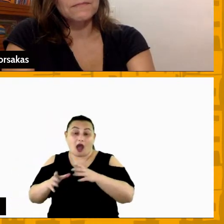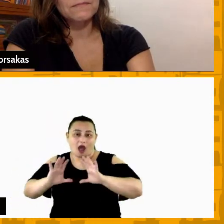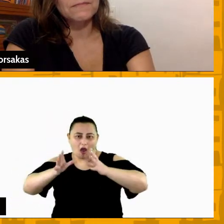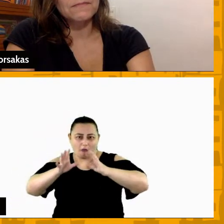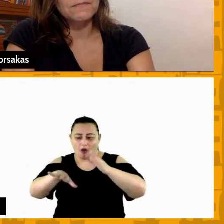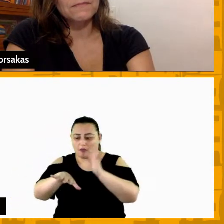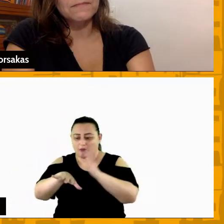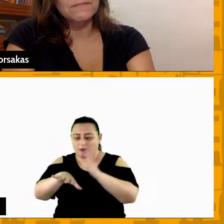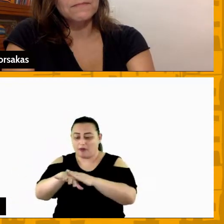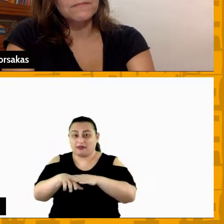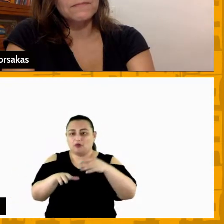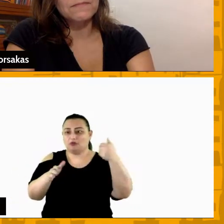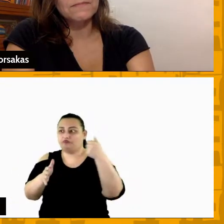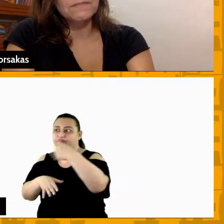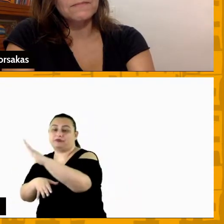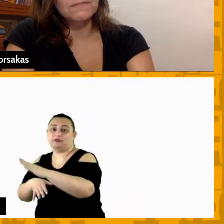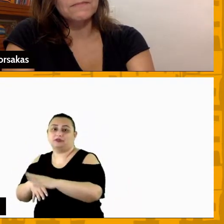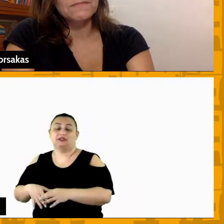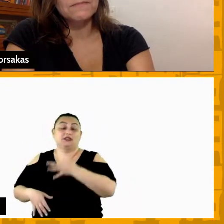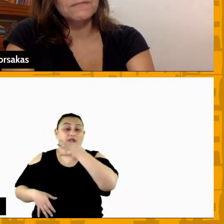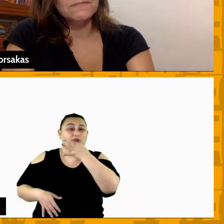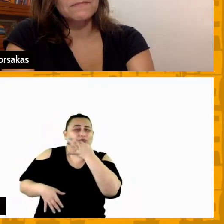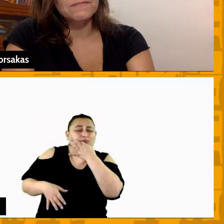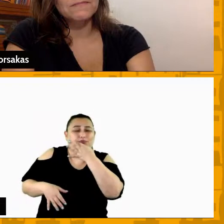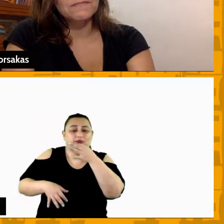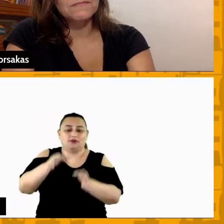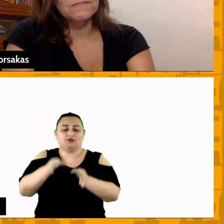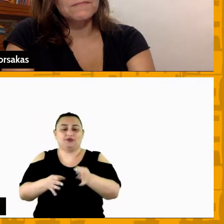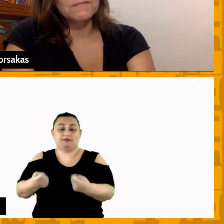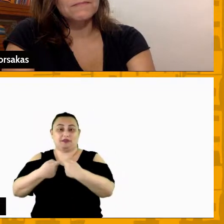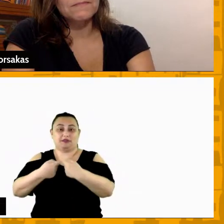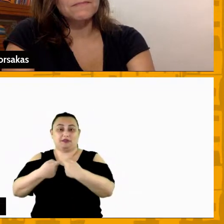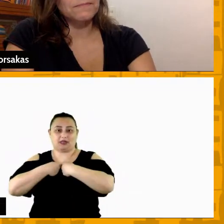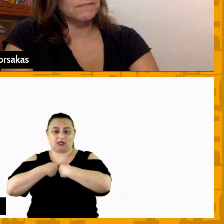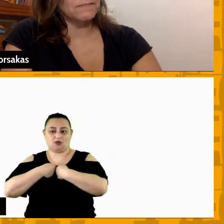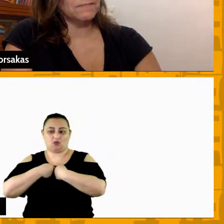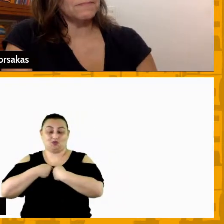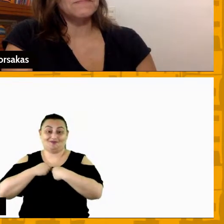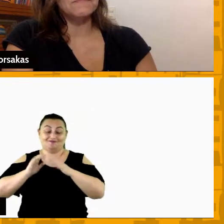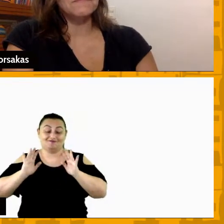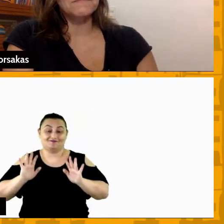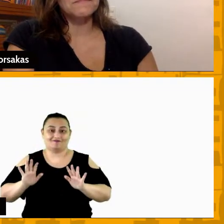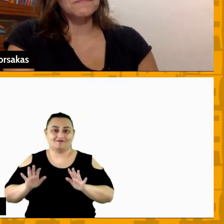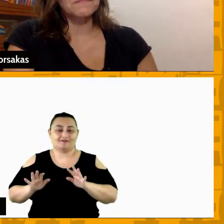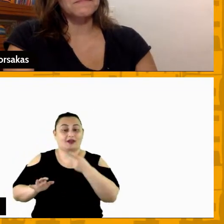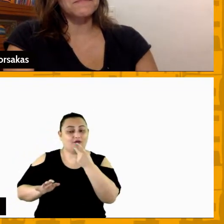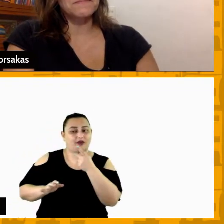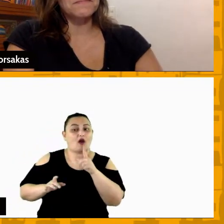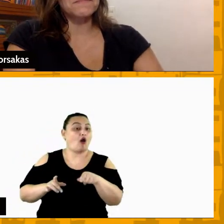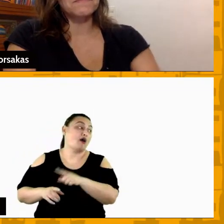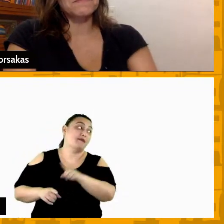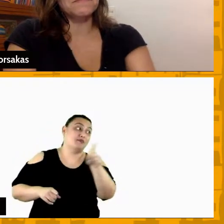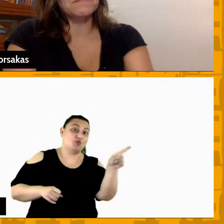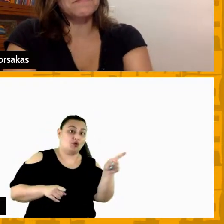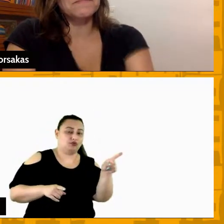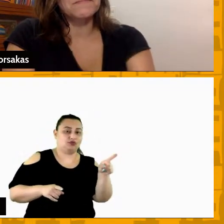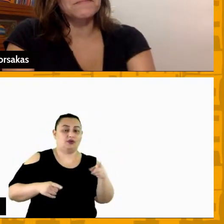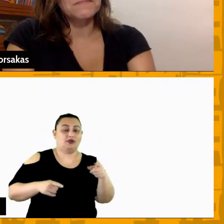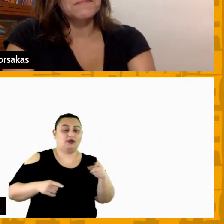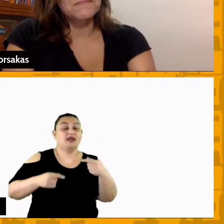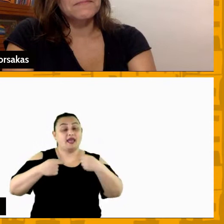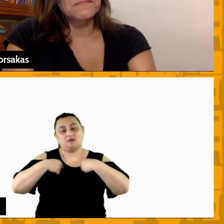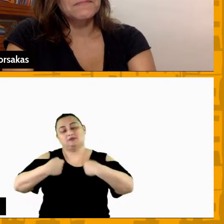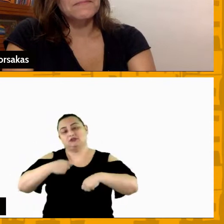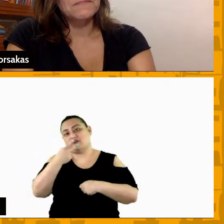e foi para fora e o juiz deu para o meu time eu tenho que falar para o juiz que é do outro time como fair play sim